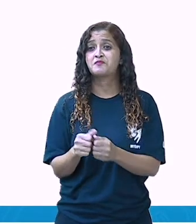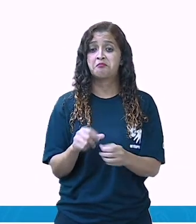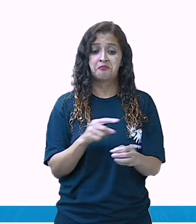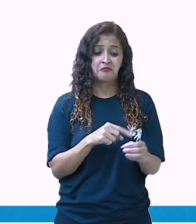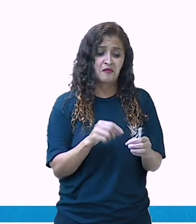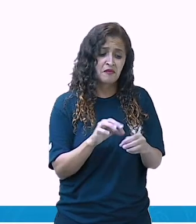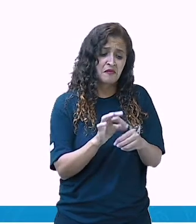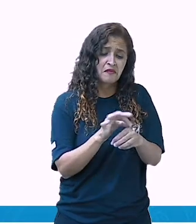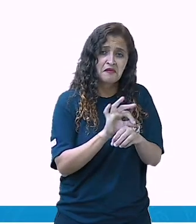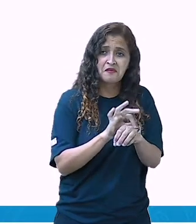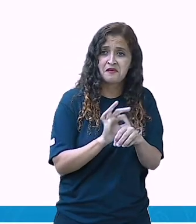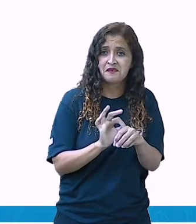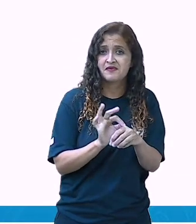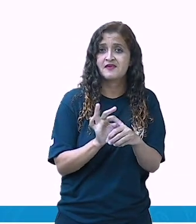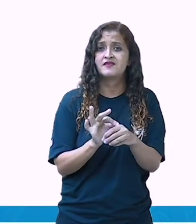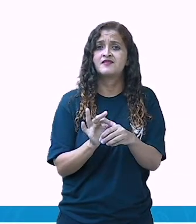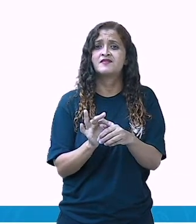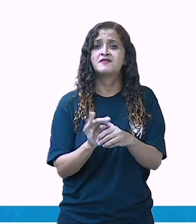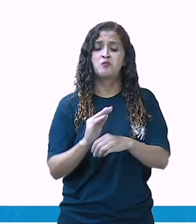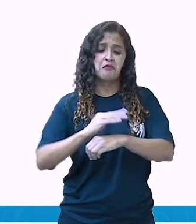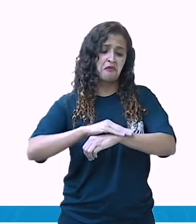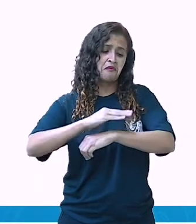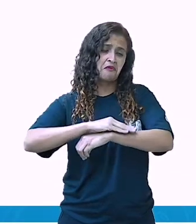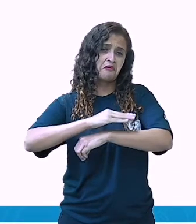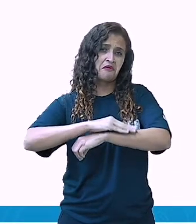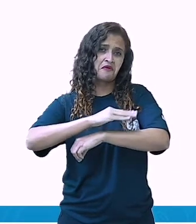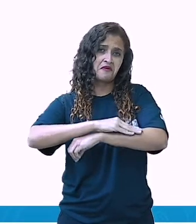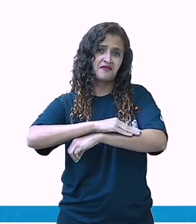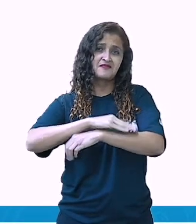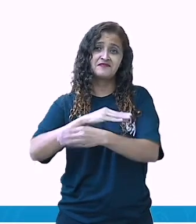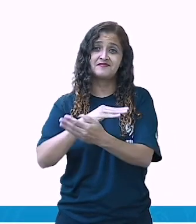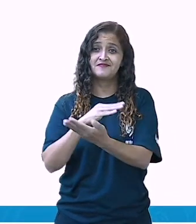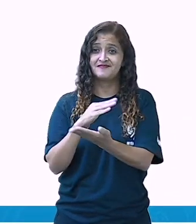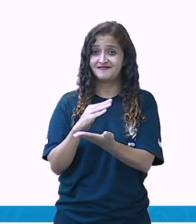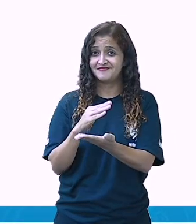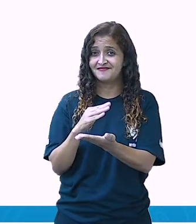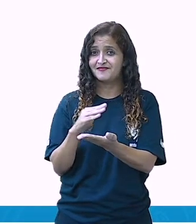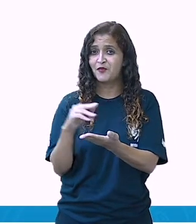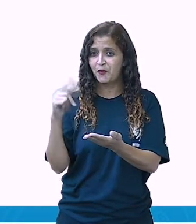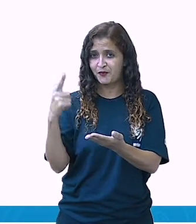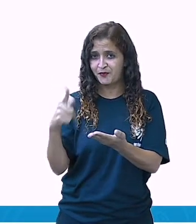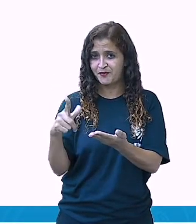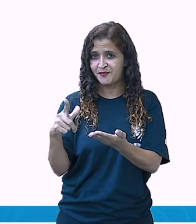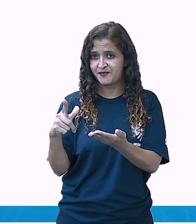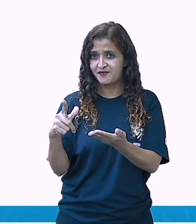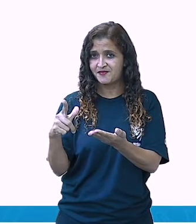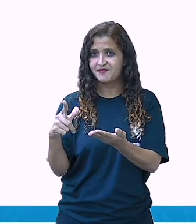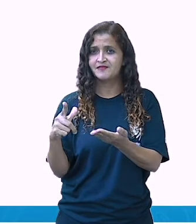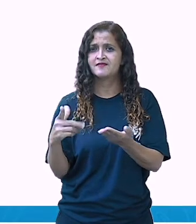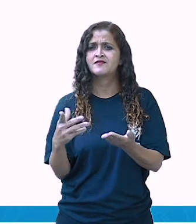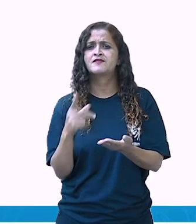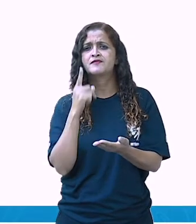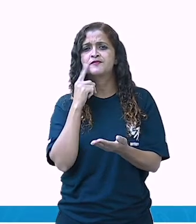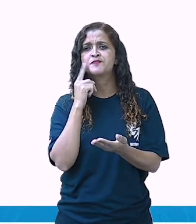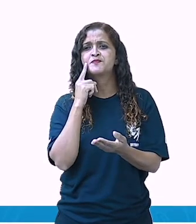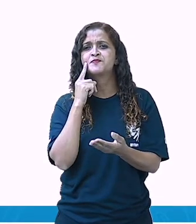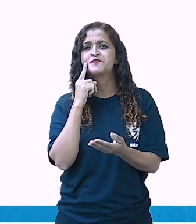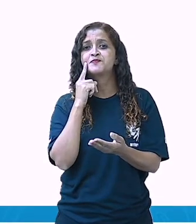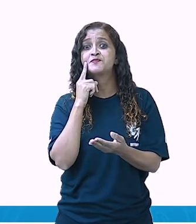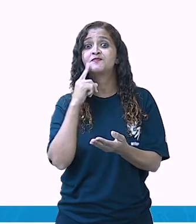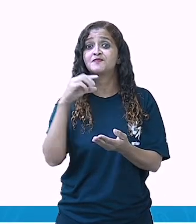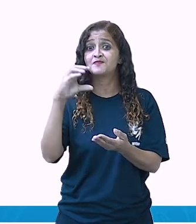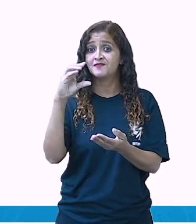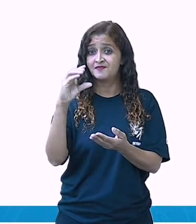formigueiro? E este sapo? Olha o sapo aqui, Outro animal. Que é jardineiro? E a